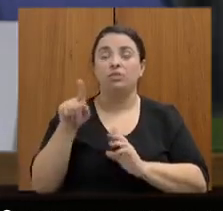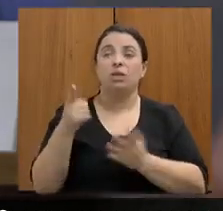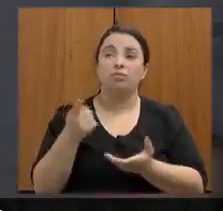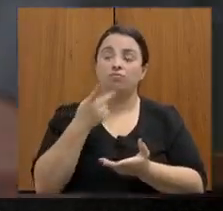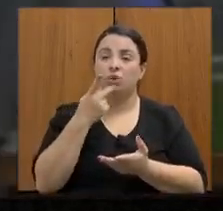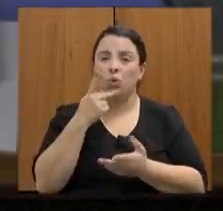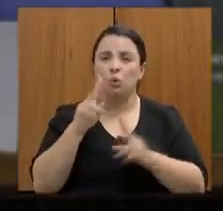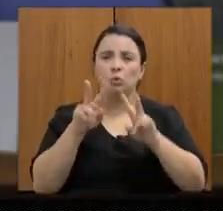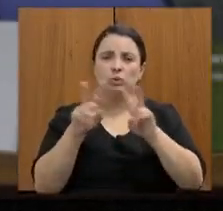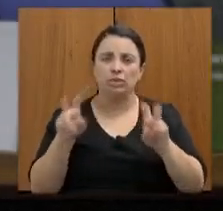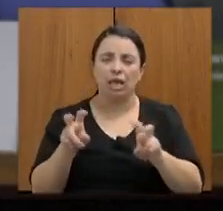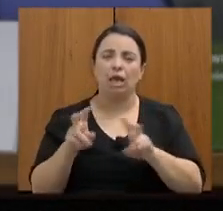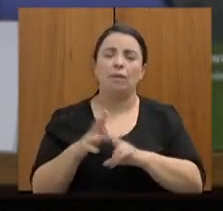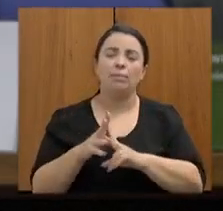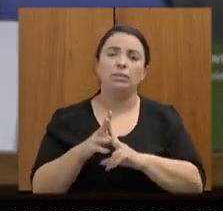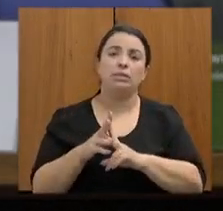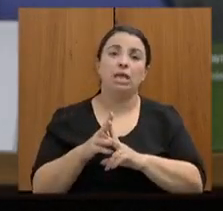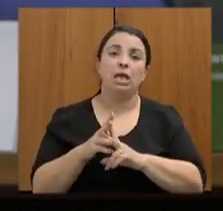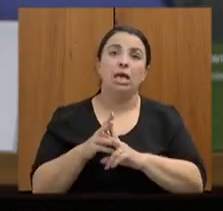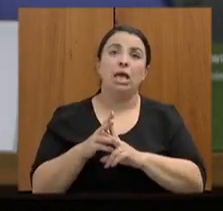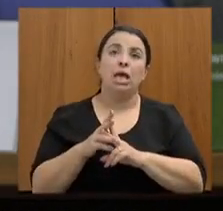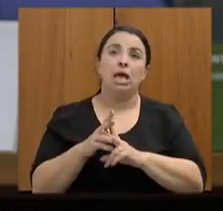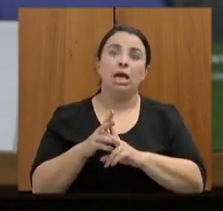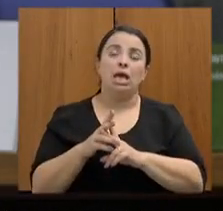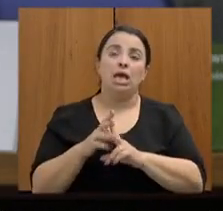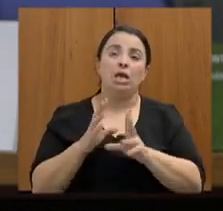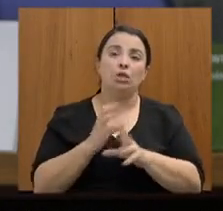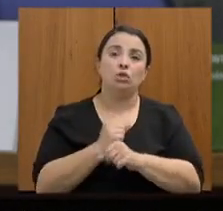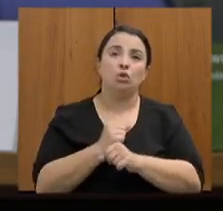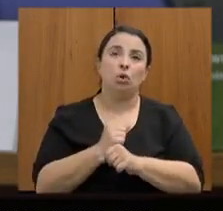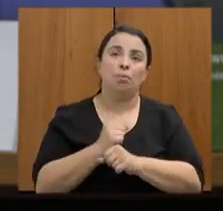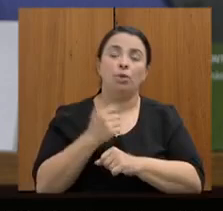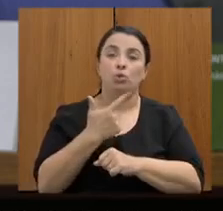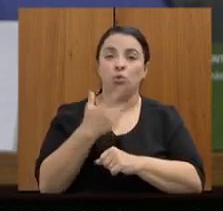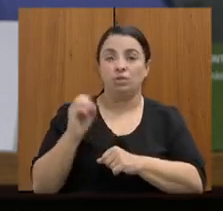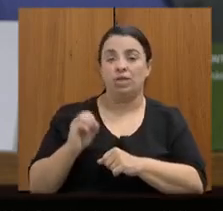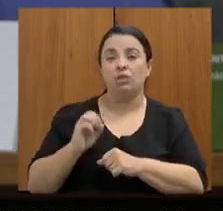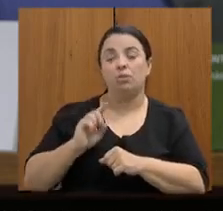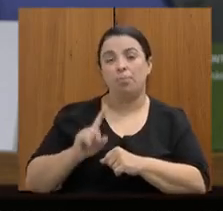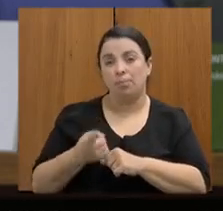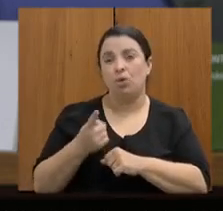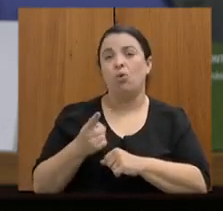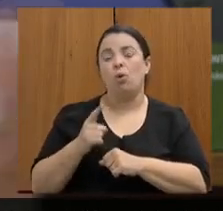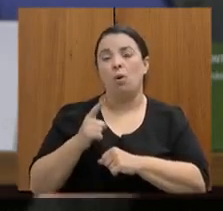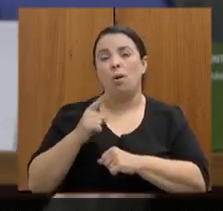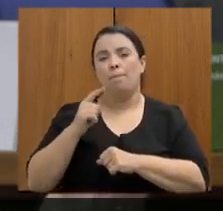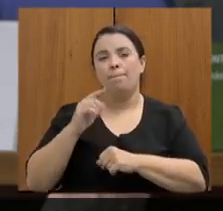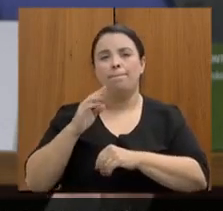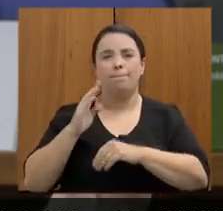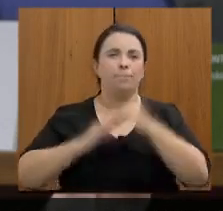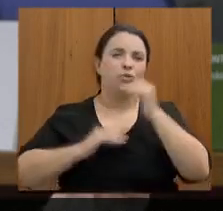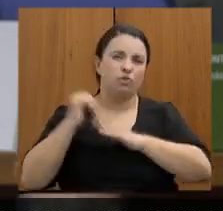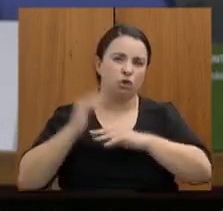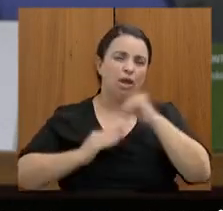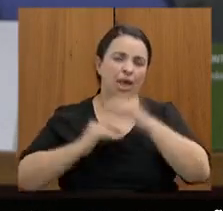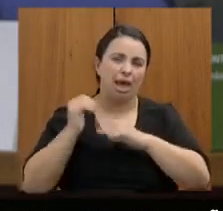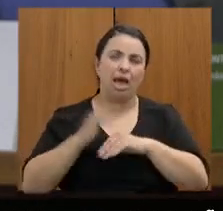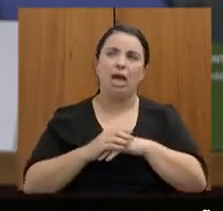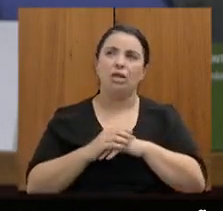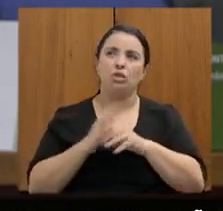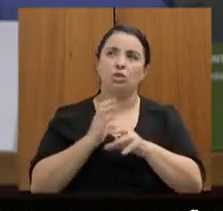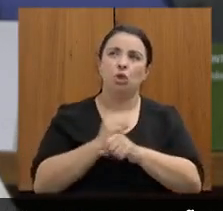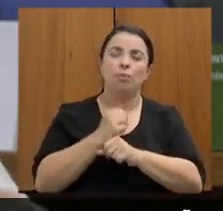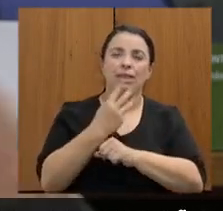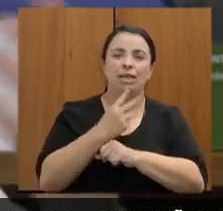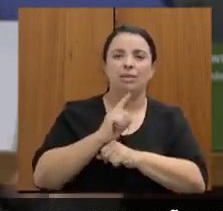trouxe eu queria lembrar essa rede é uma rede de 12 mil 200 mil profissionais mais de 3.500